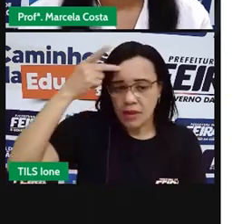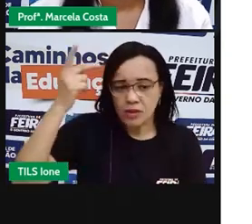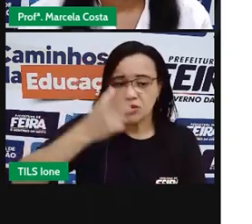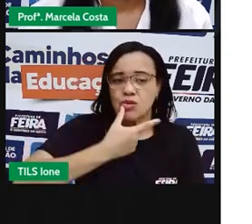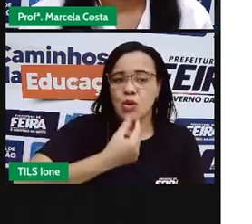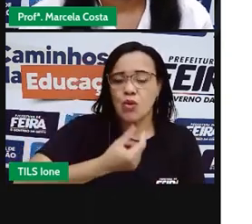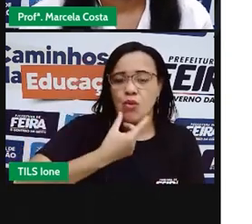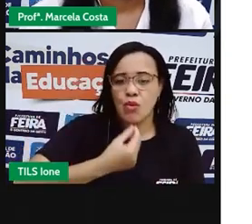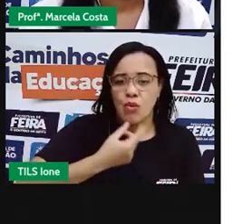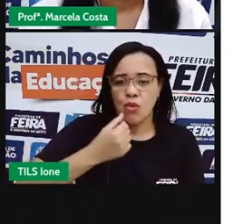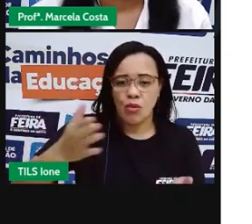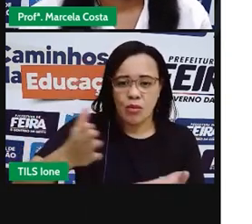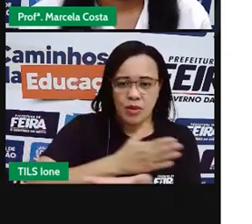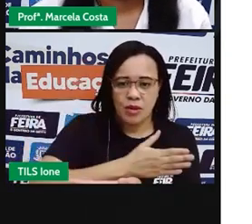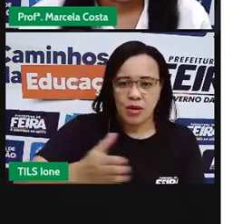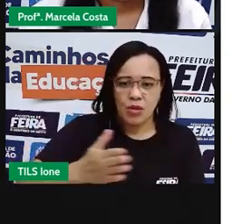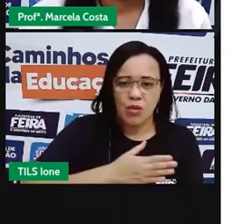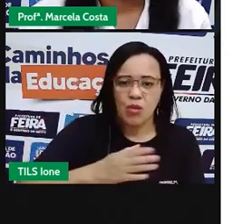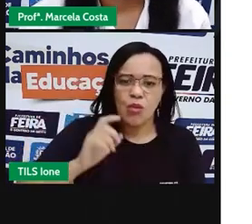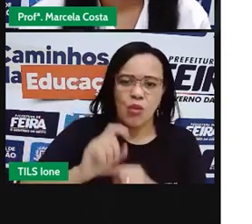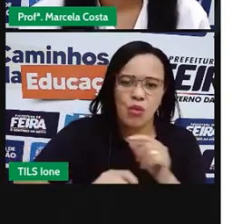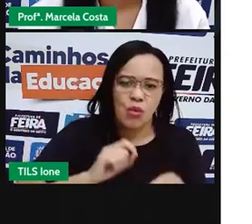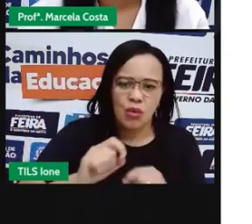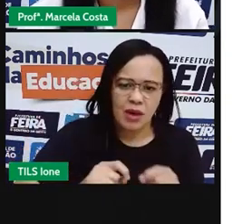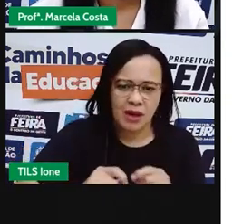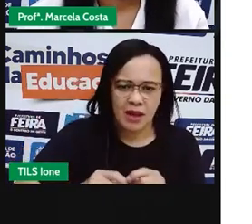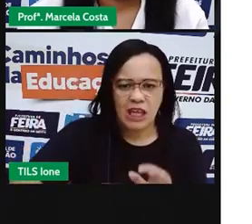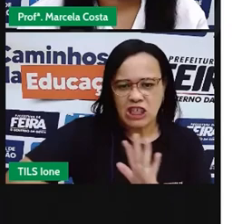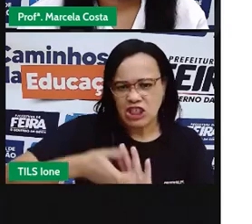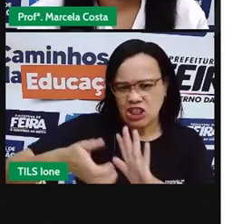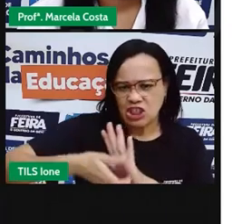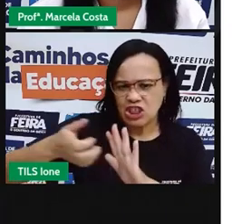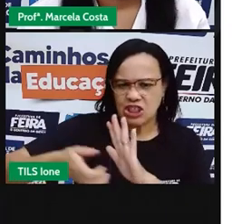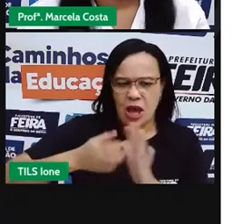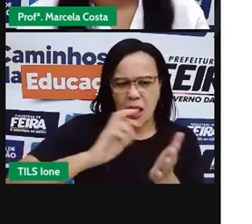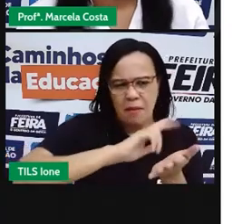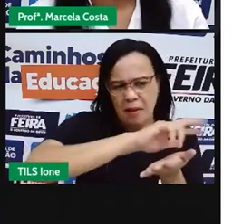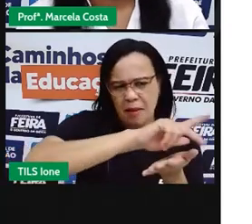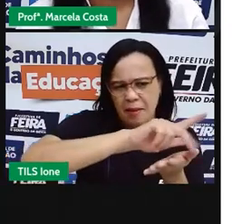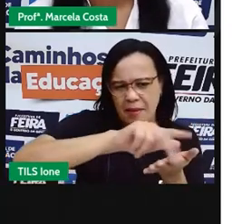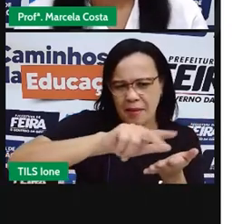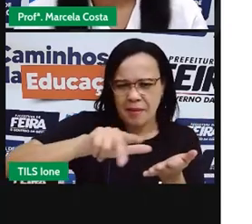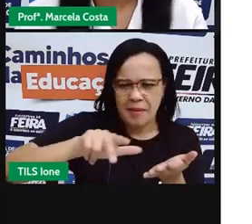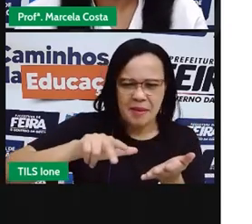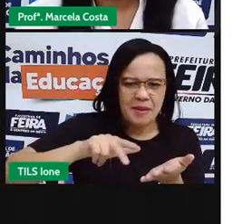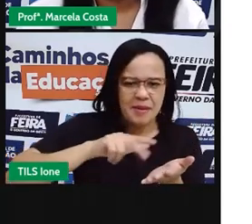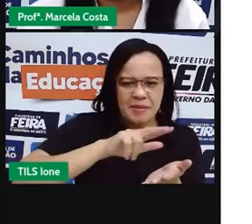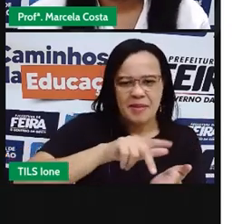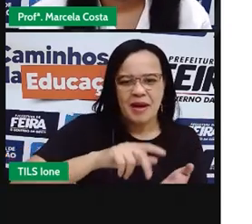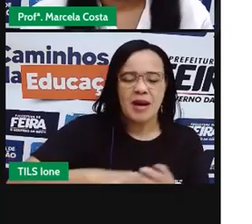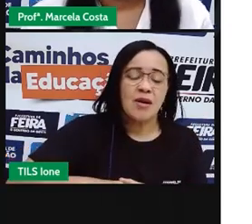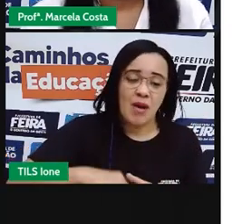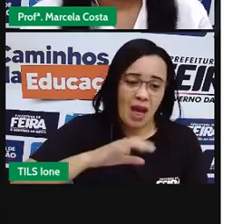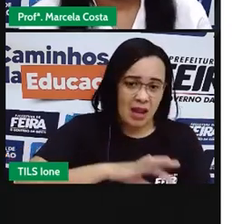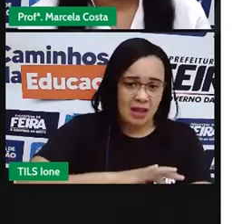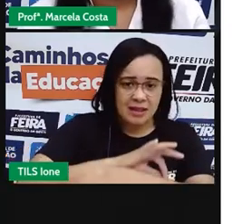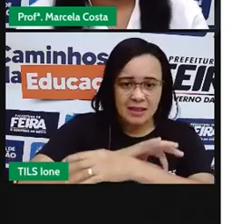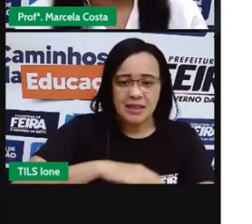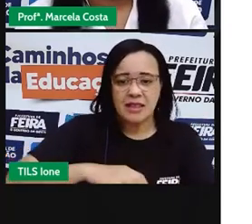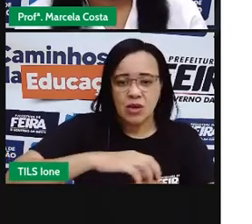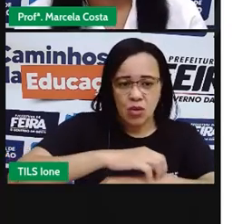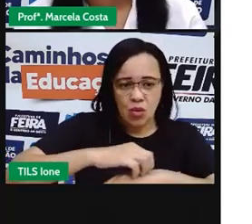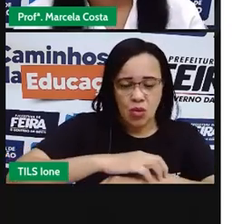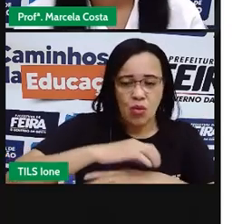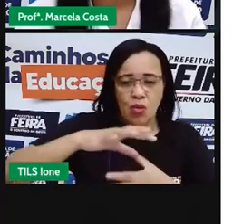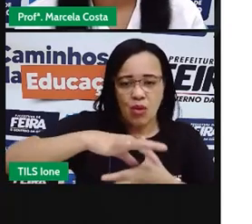conseguem estair uma grande variedade de produtos da cabra. a lança e o couro a carne